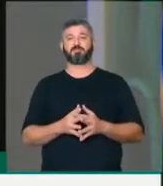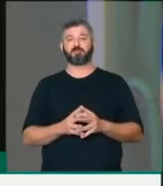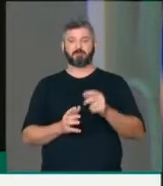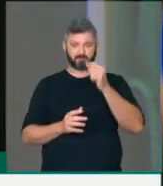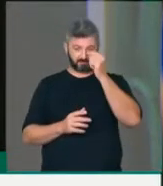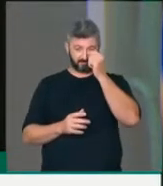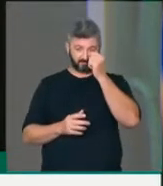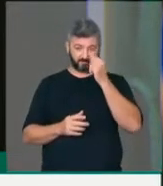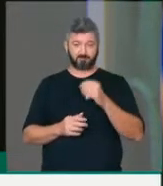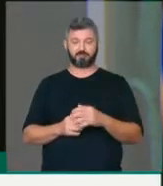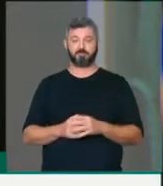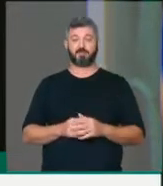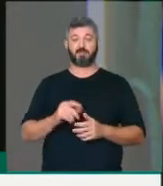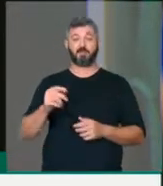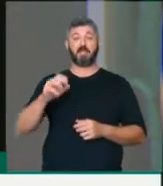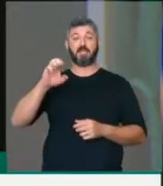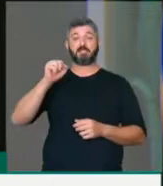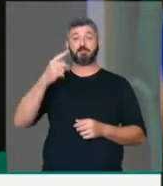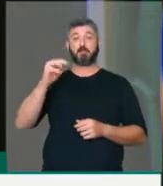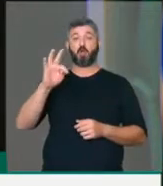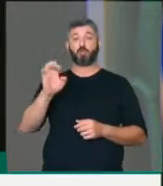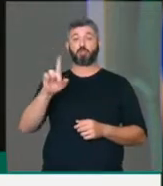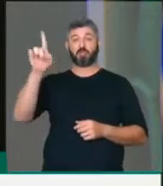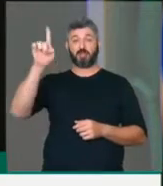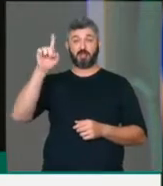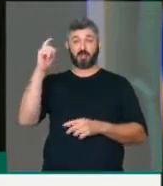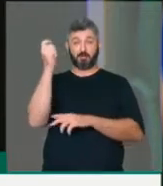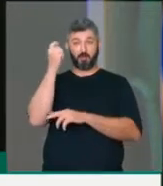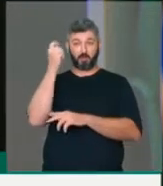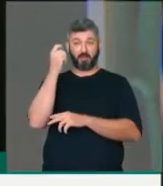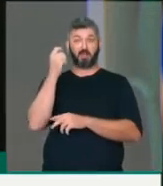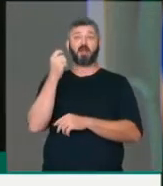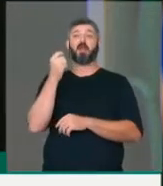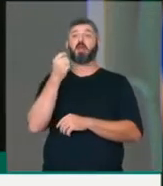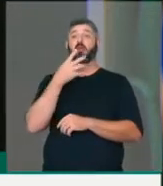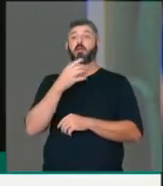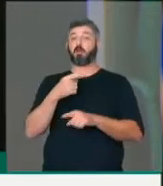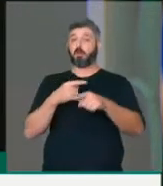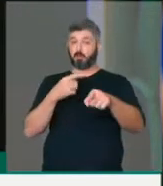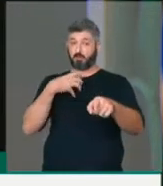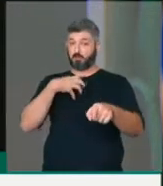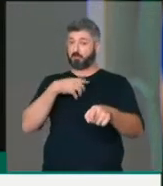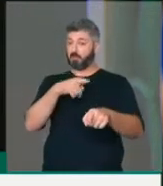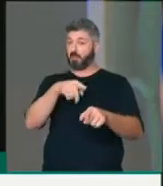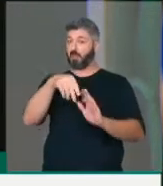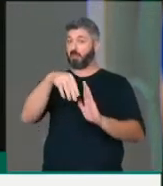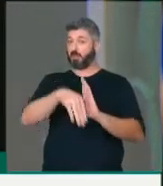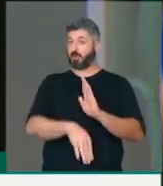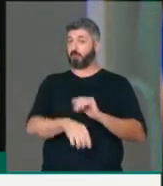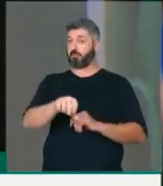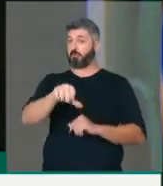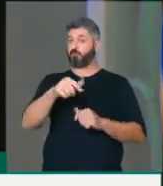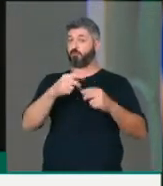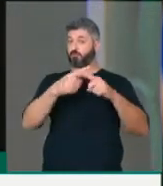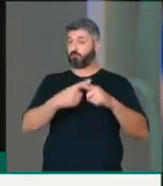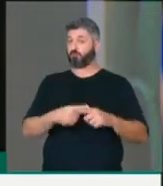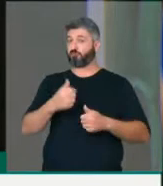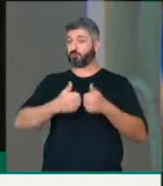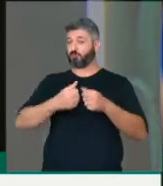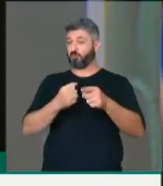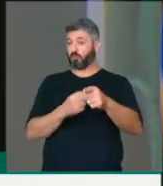Internacional lá em Porto Alegre. É bom ver o Cacá. Bahia está caindo, tá? Presidente, eu quero,